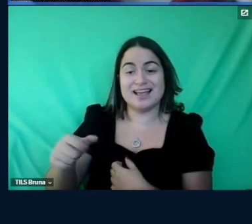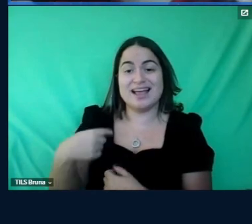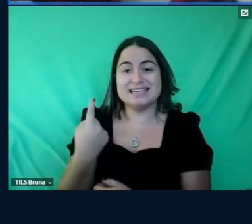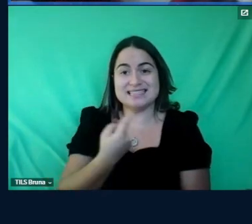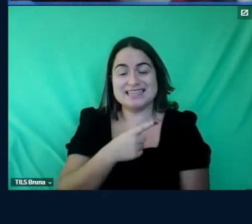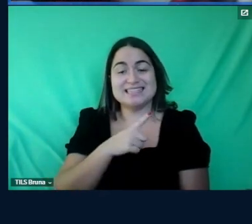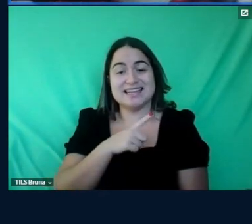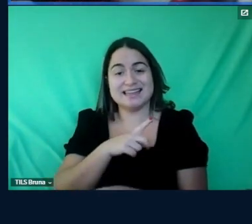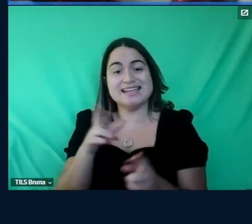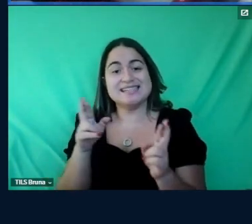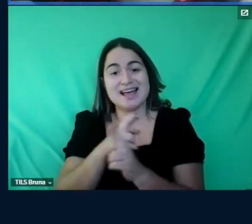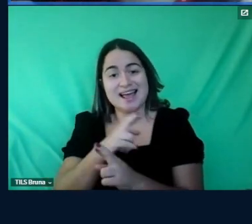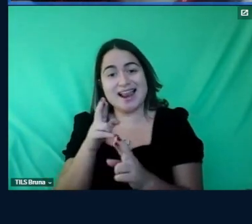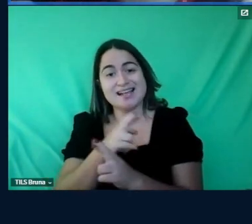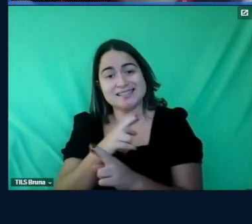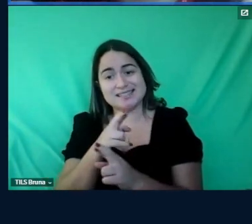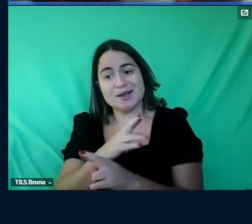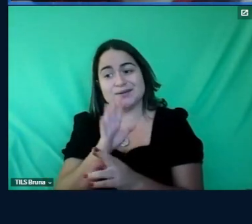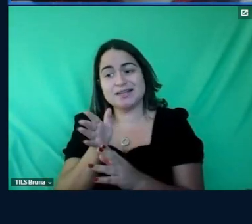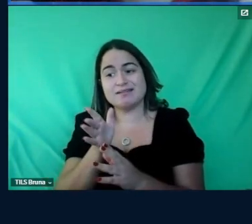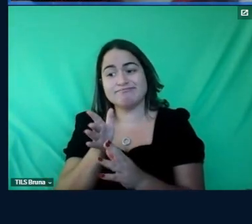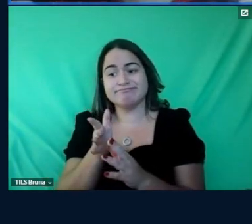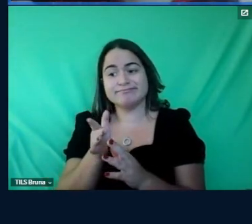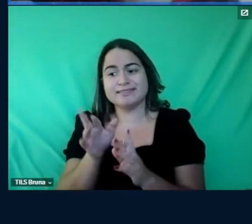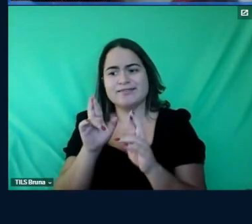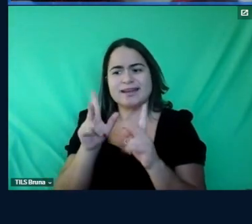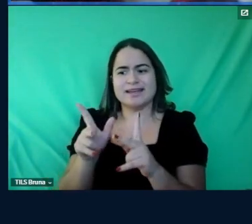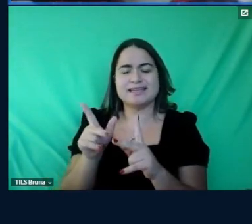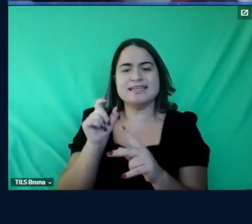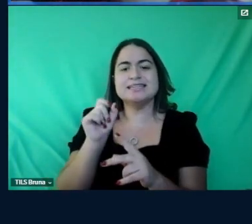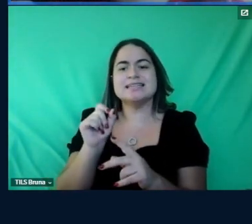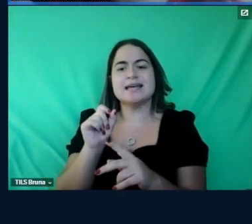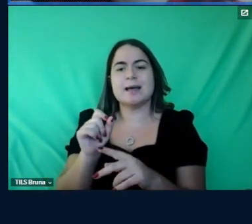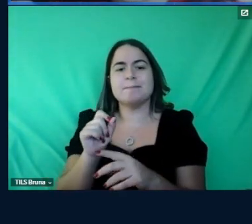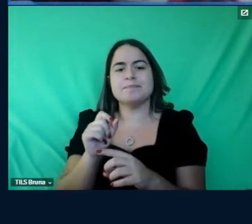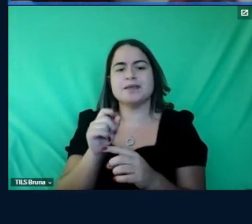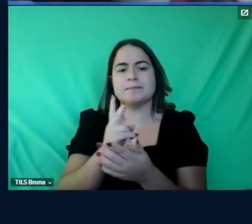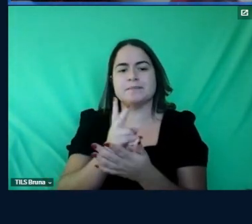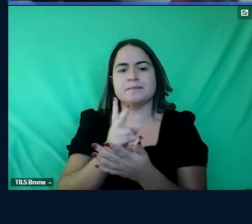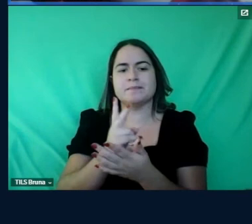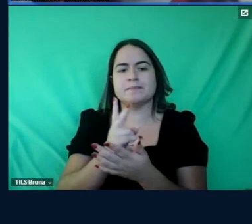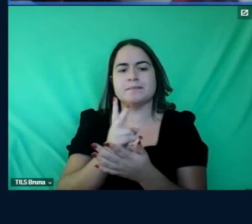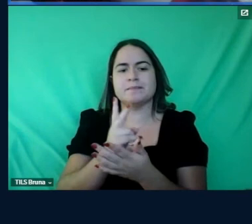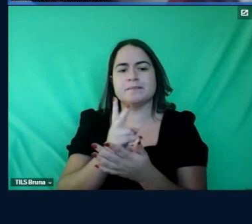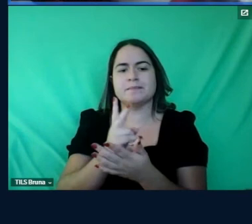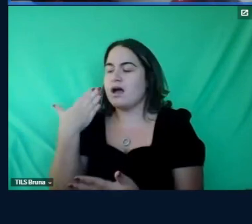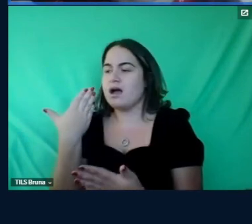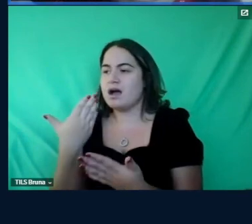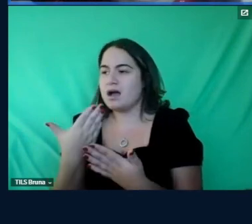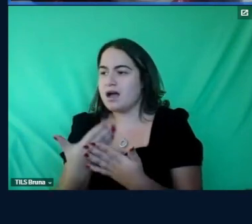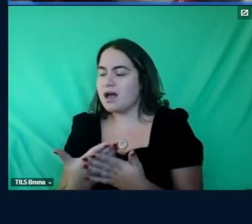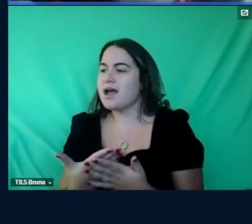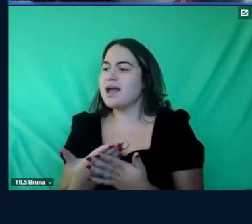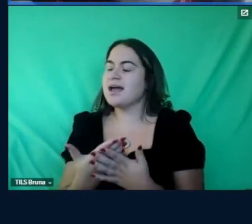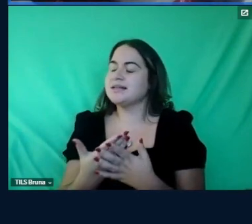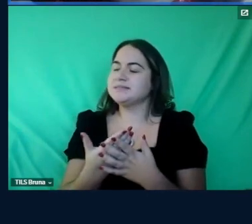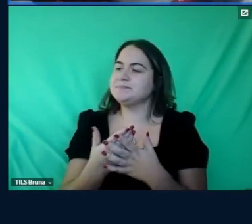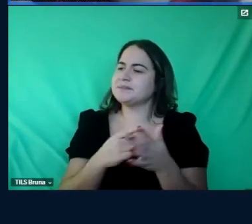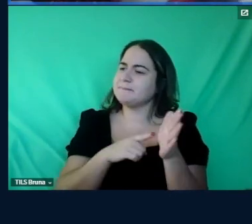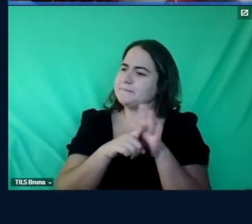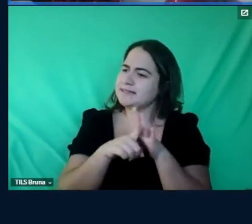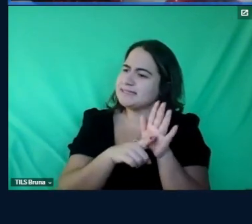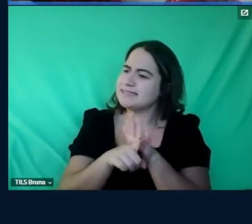relação meio paradoxal com o autismo de ao mesmo tempo te fascina na pesquisa em